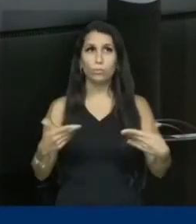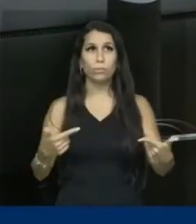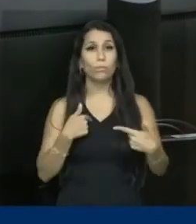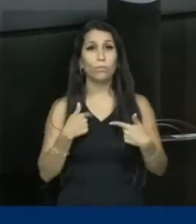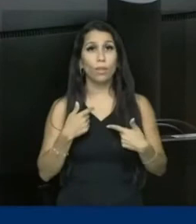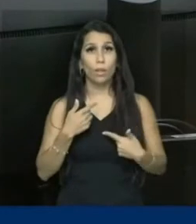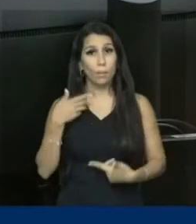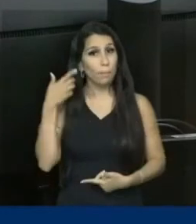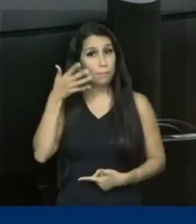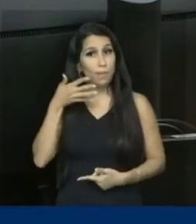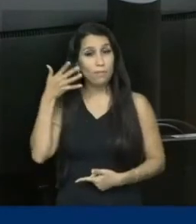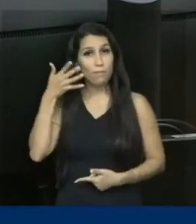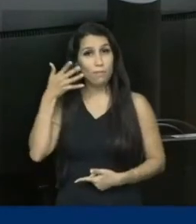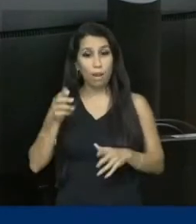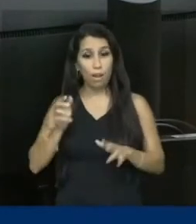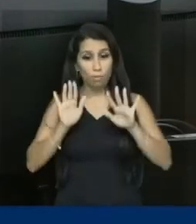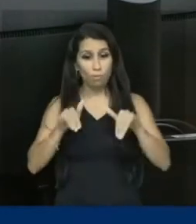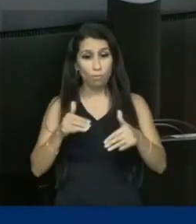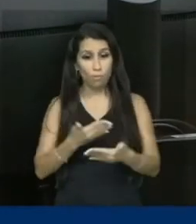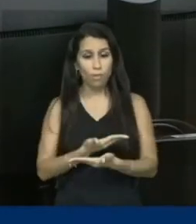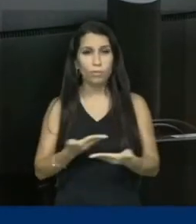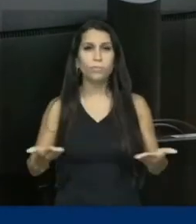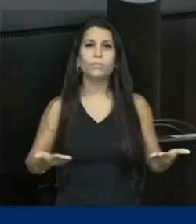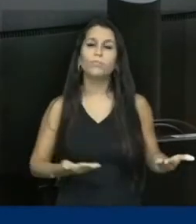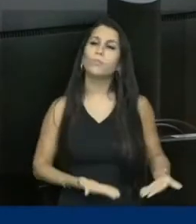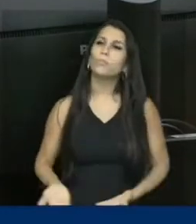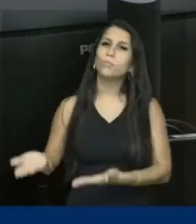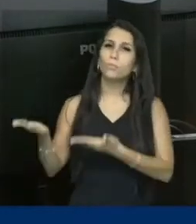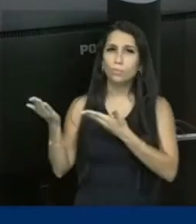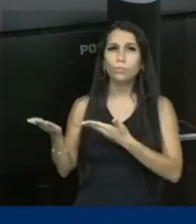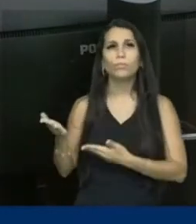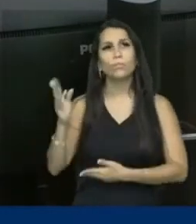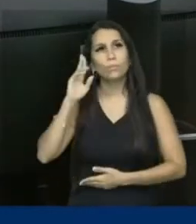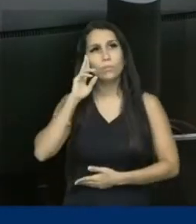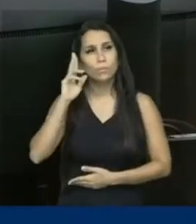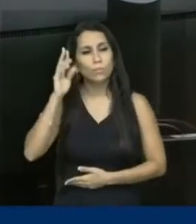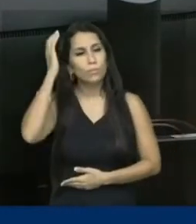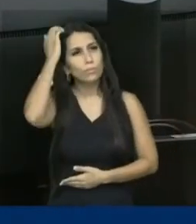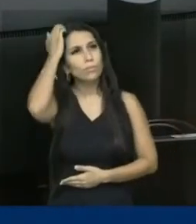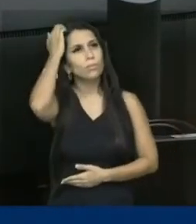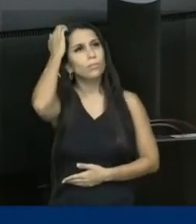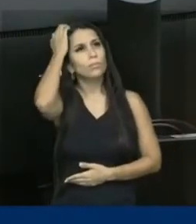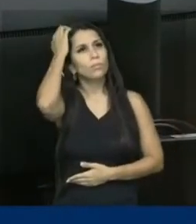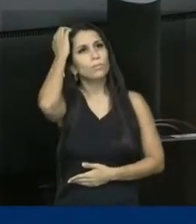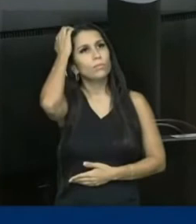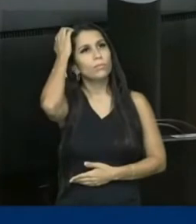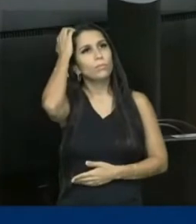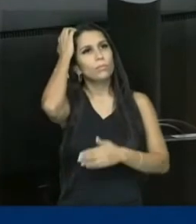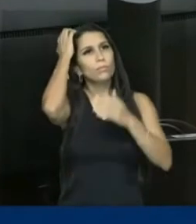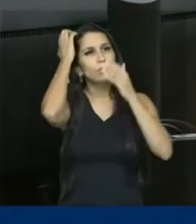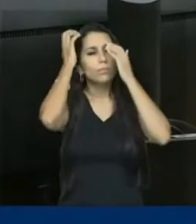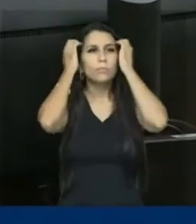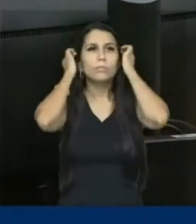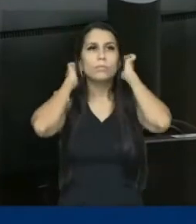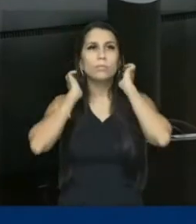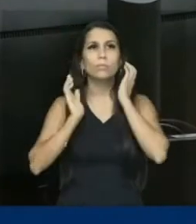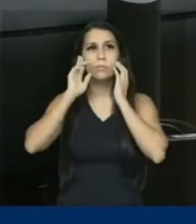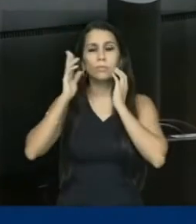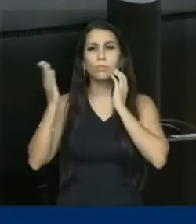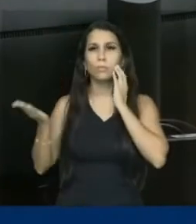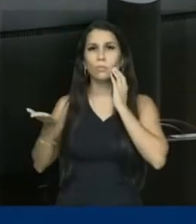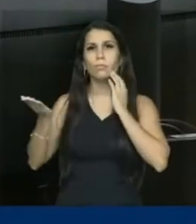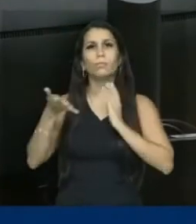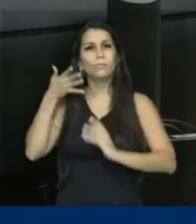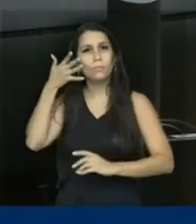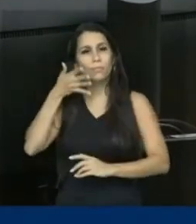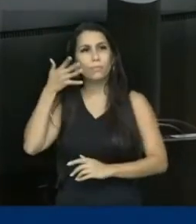encerro a minha fala inicial, antes de passar a palavra para os nossos palestrantes, fazendo uma